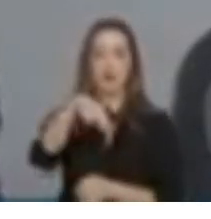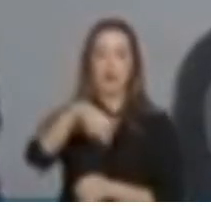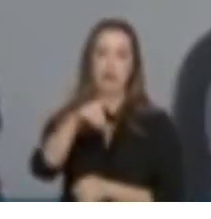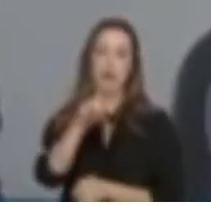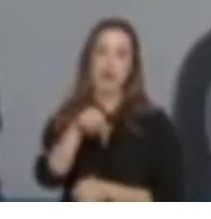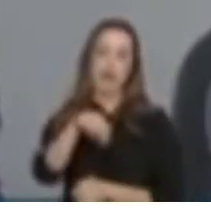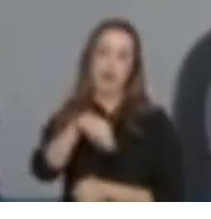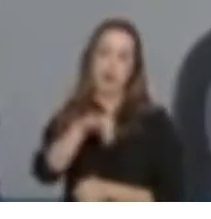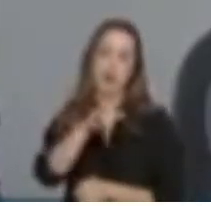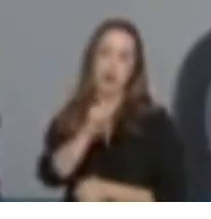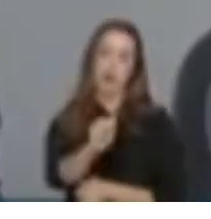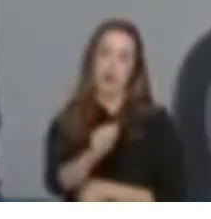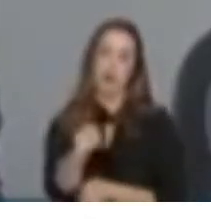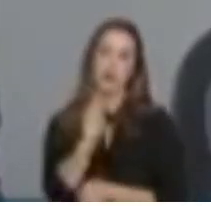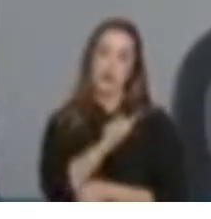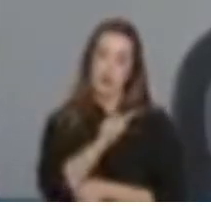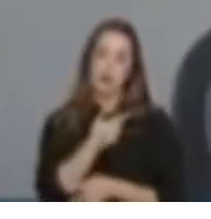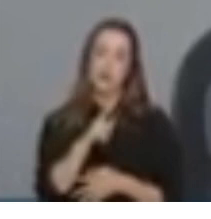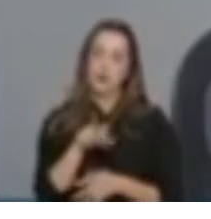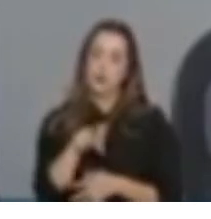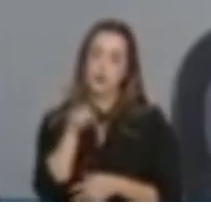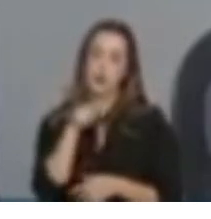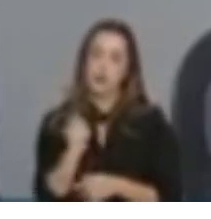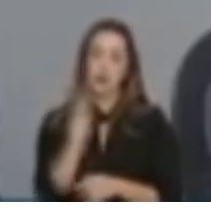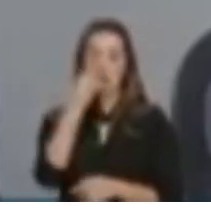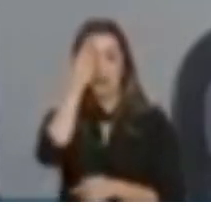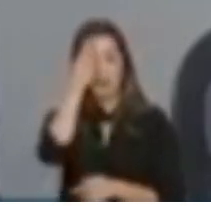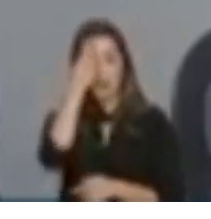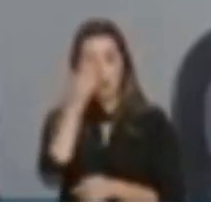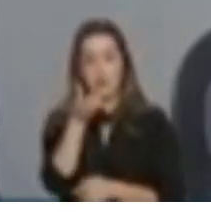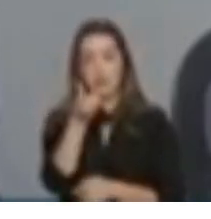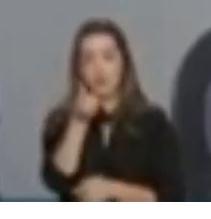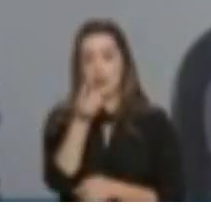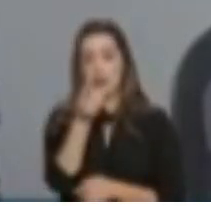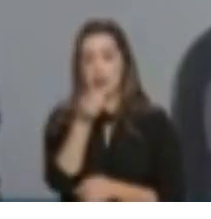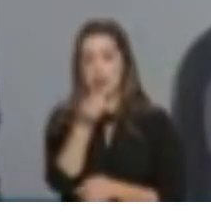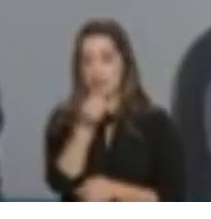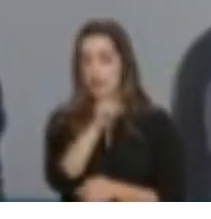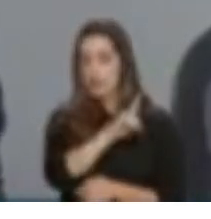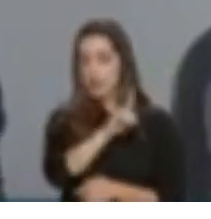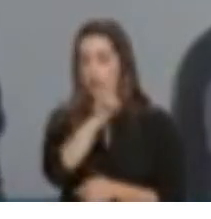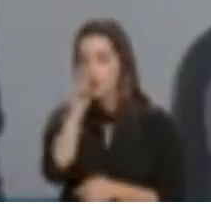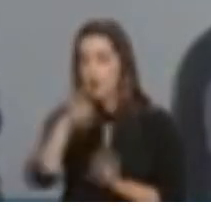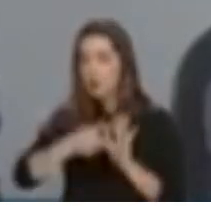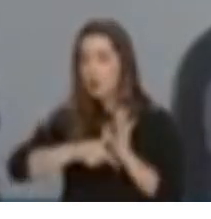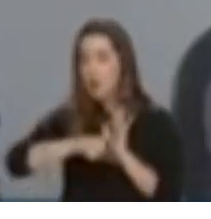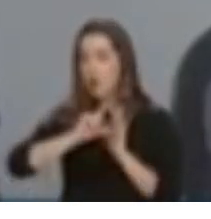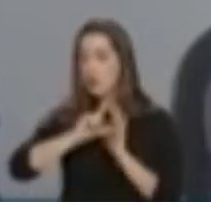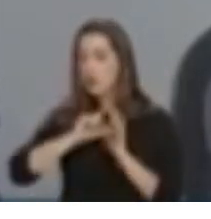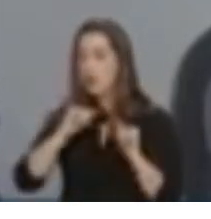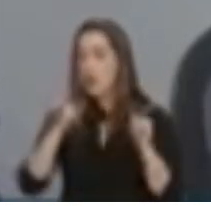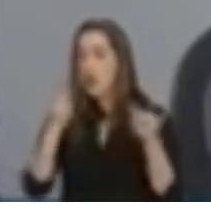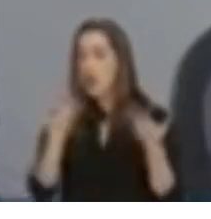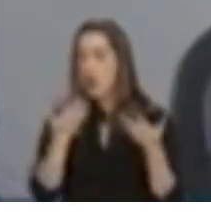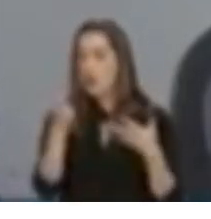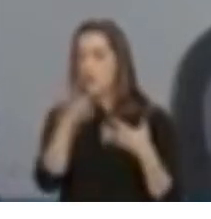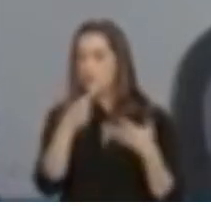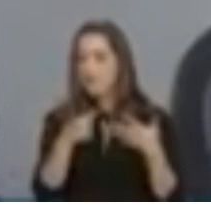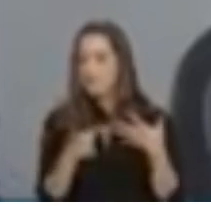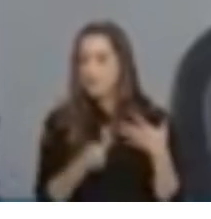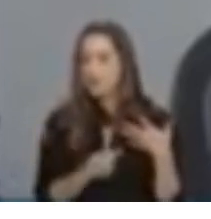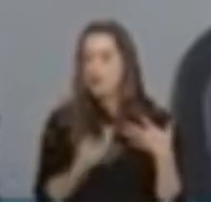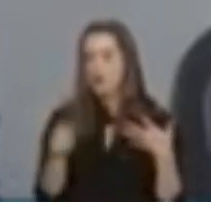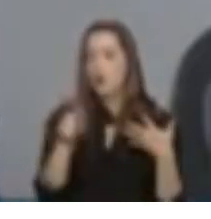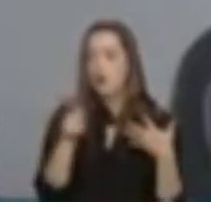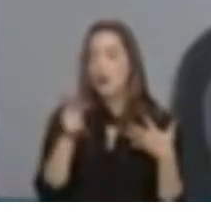vantagem pequena de saber com 60 dias antes qual eram algumas características desse